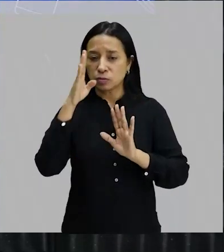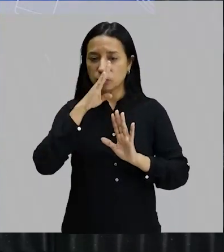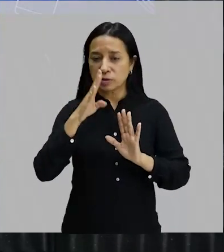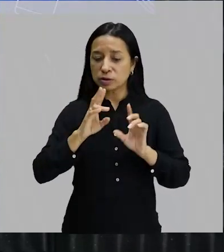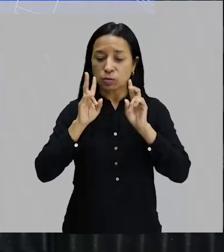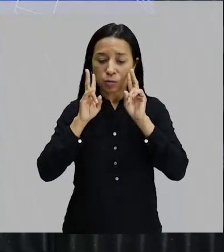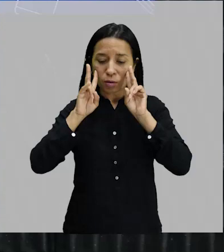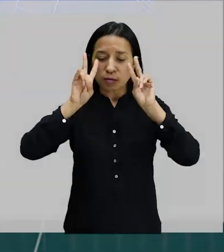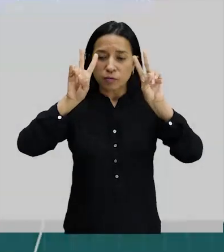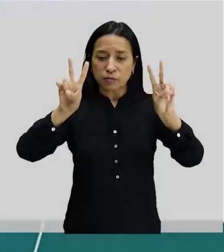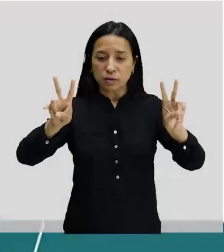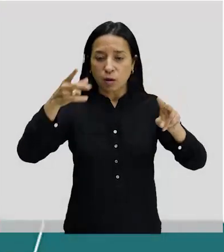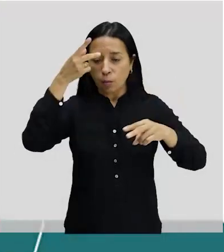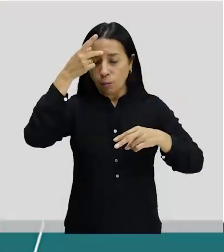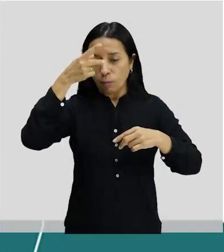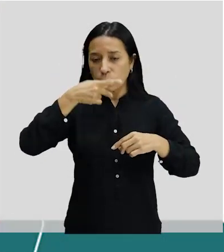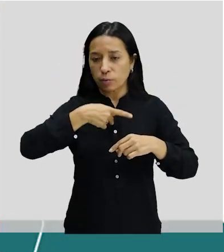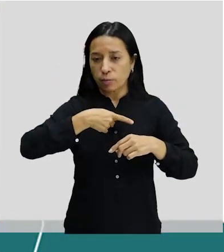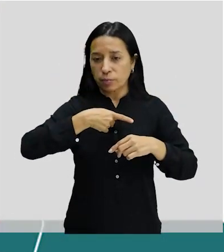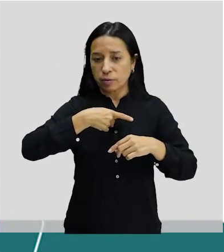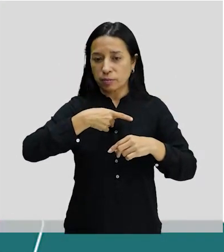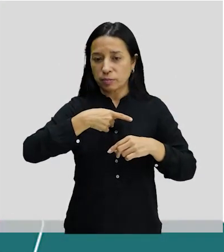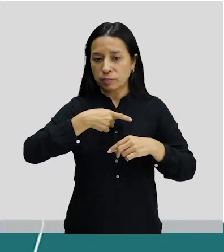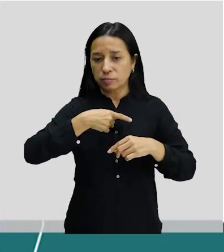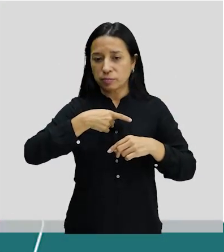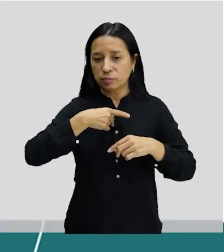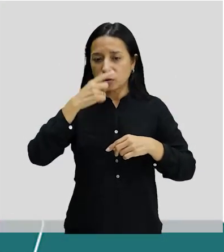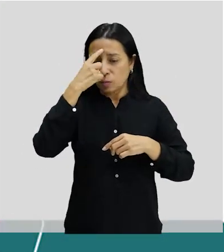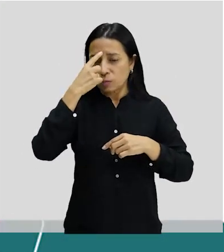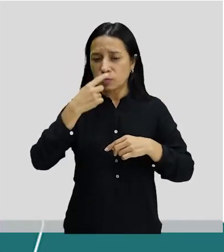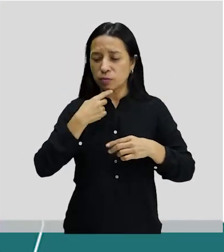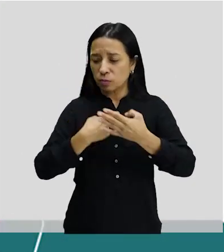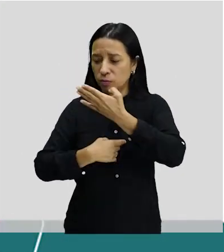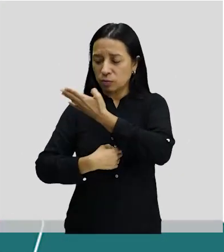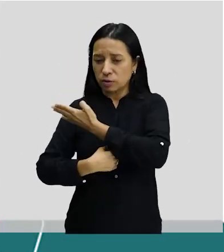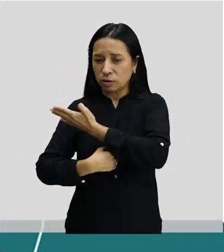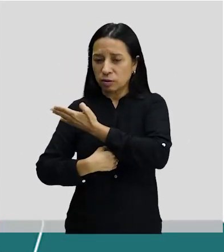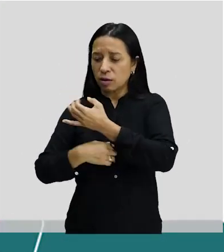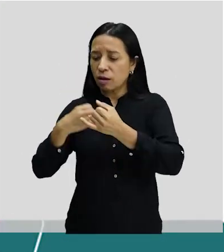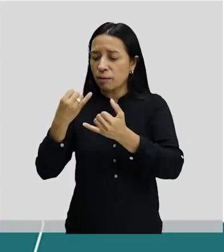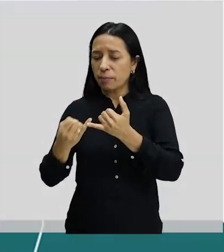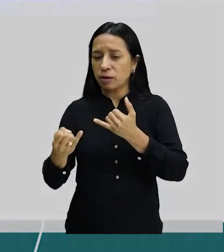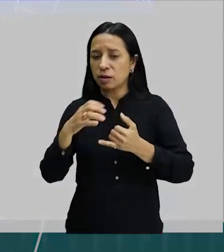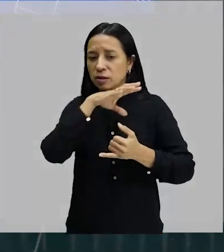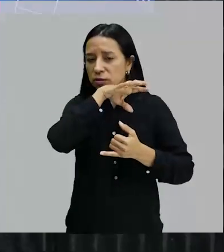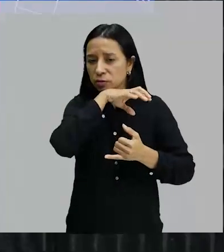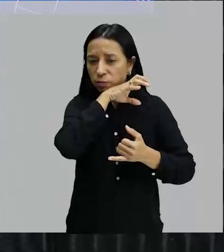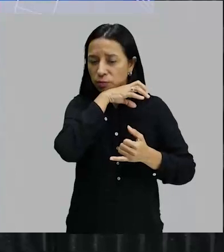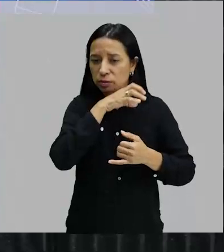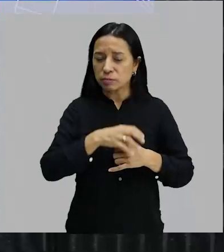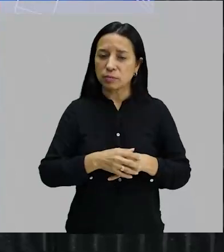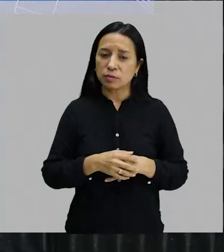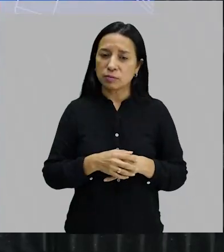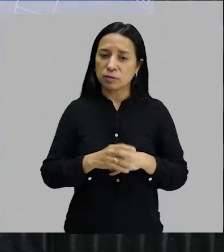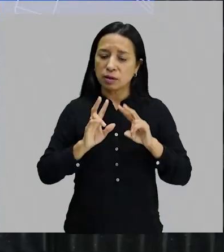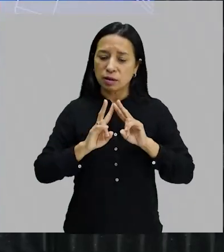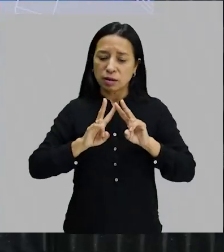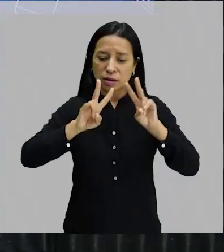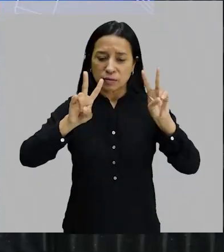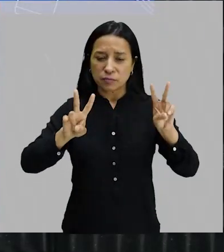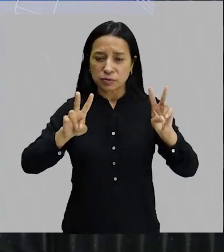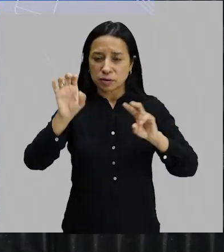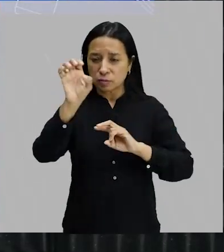visão dele. Bom, professor, essa figura parece quase uma figura animalesca. É a visão de um europeu sobre a situação